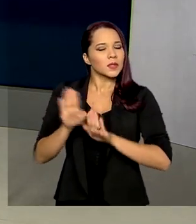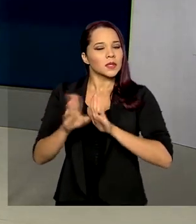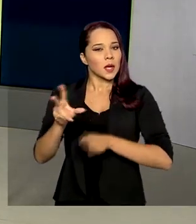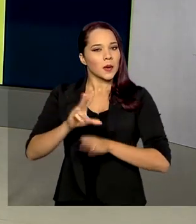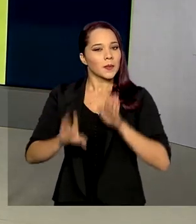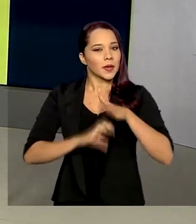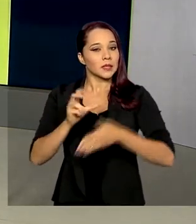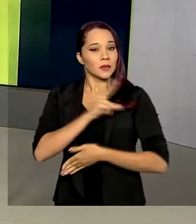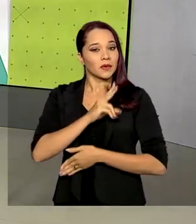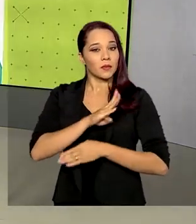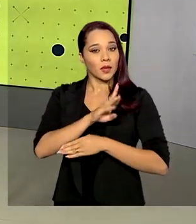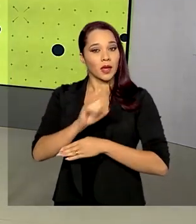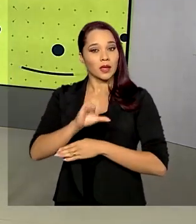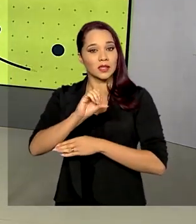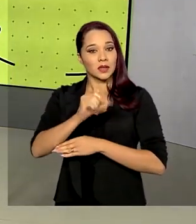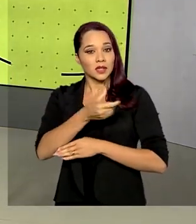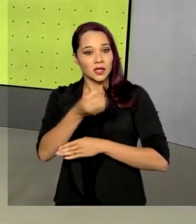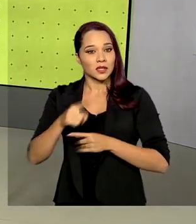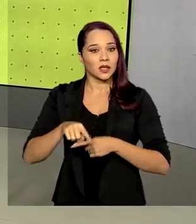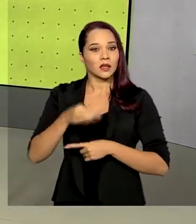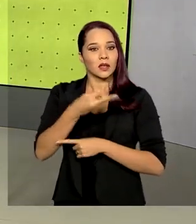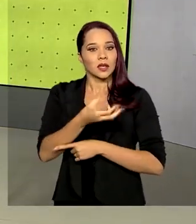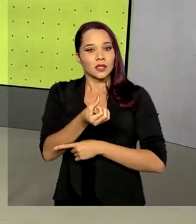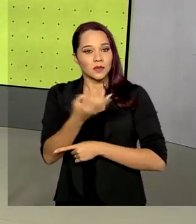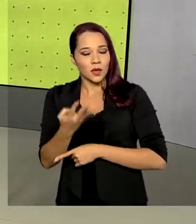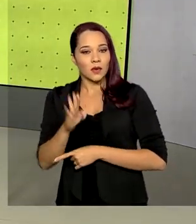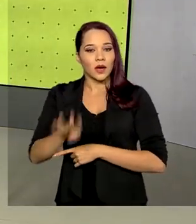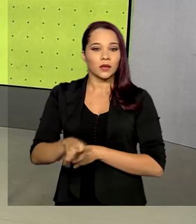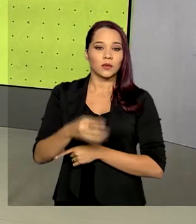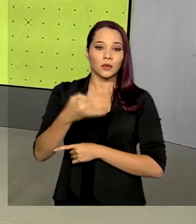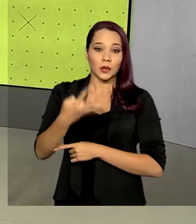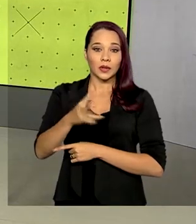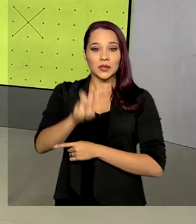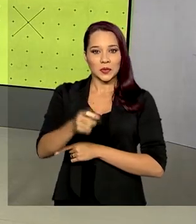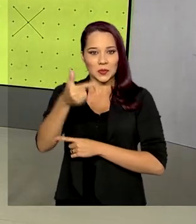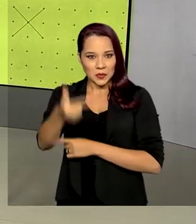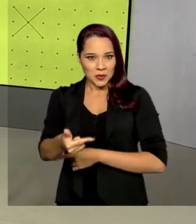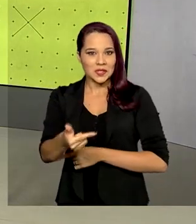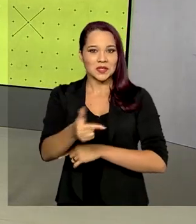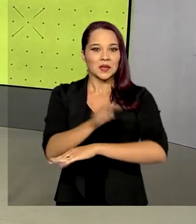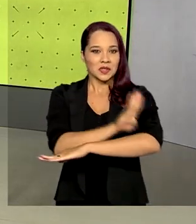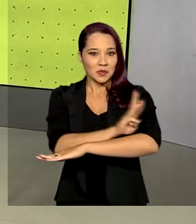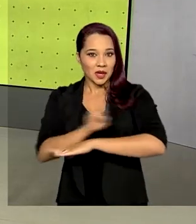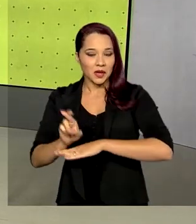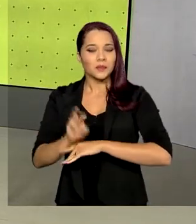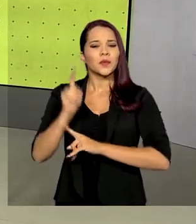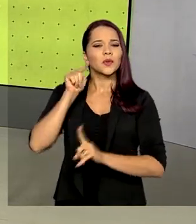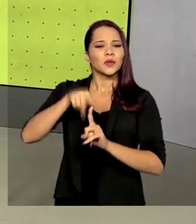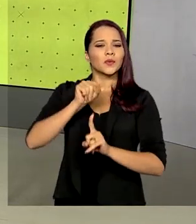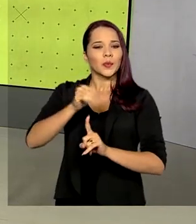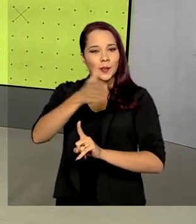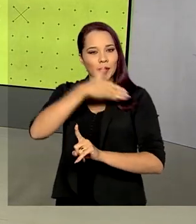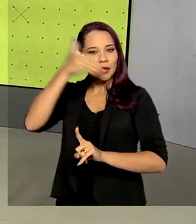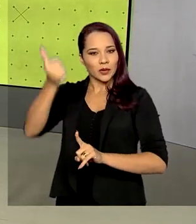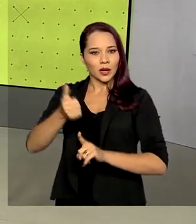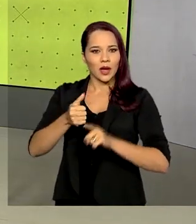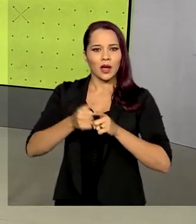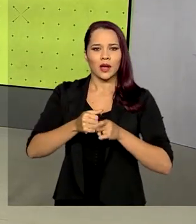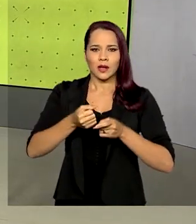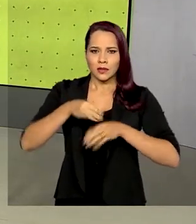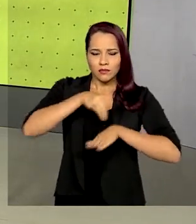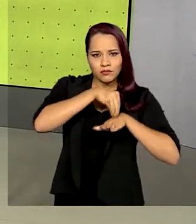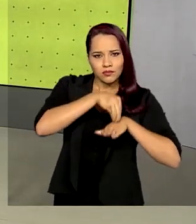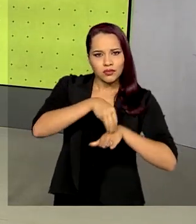das BR-060, 364 e 452. Um dos objetivos, segundo o ministro, é melhorar o escoamento da